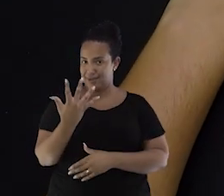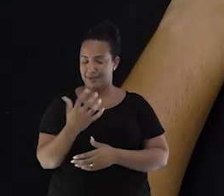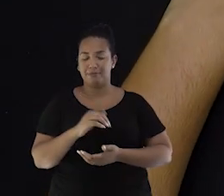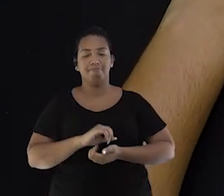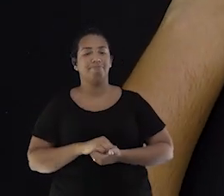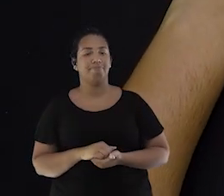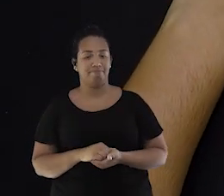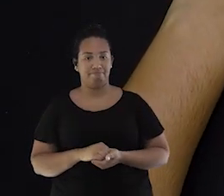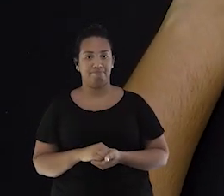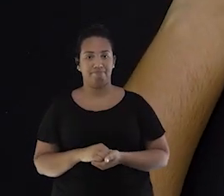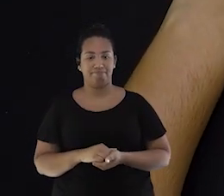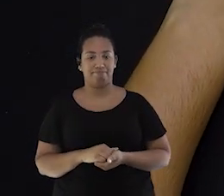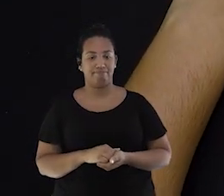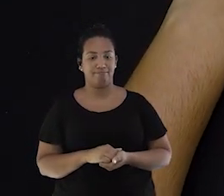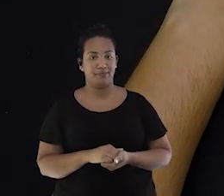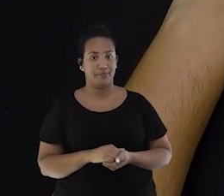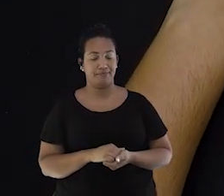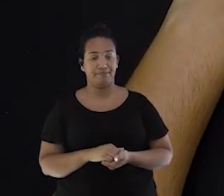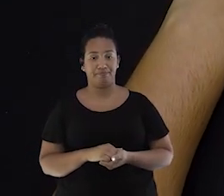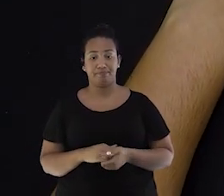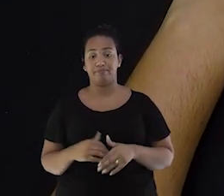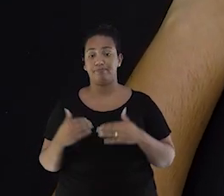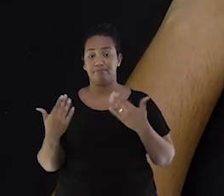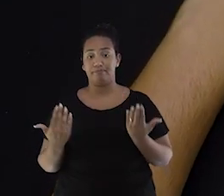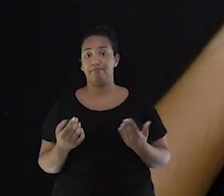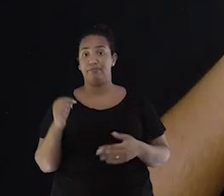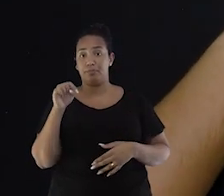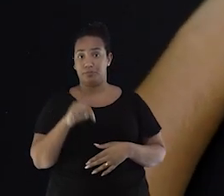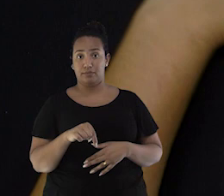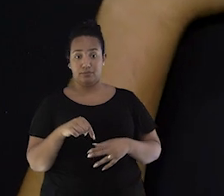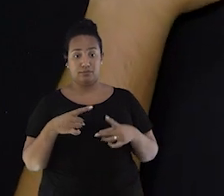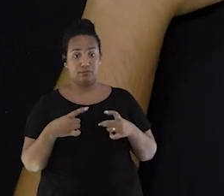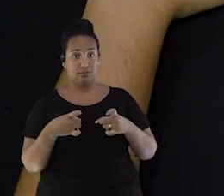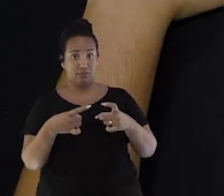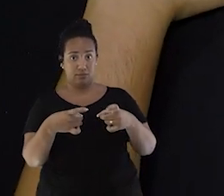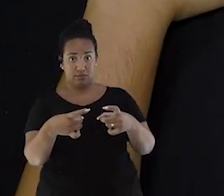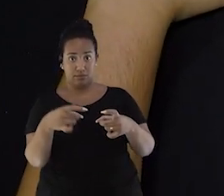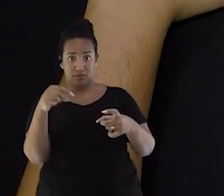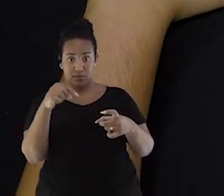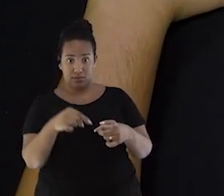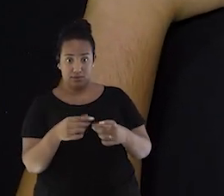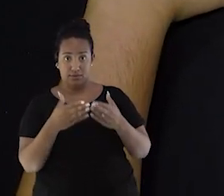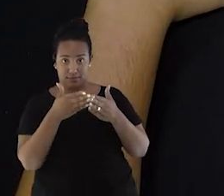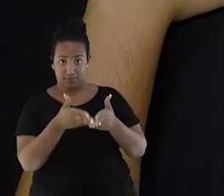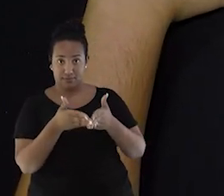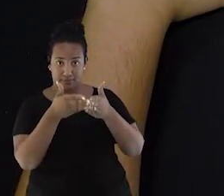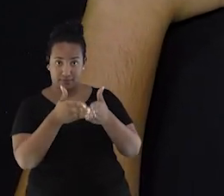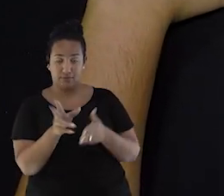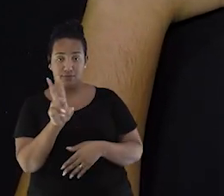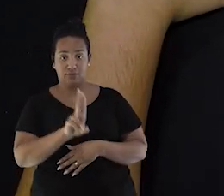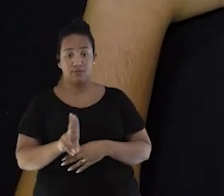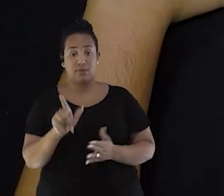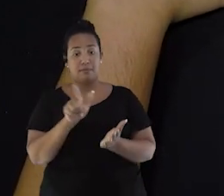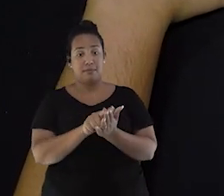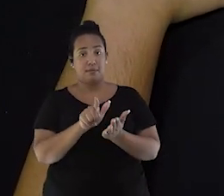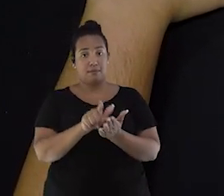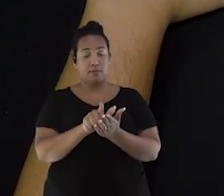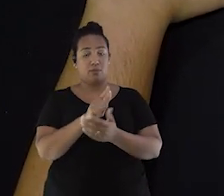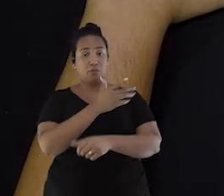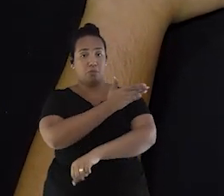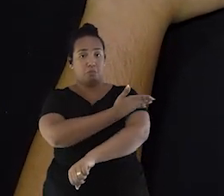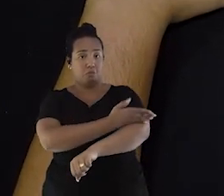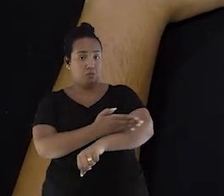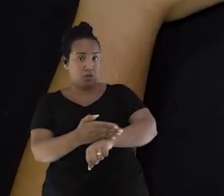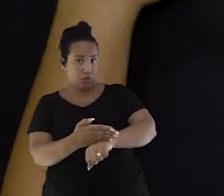nós vamos separar para fazer nossa Batalha Naval uma folha em branca, de preferência sem linhas, tá